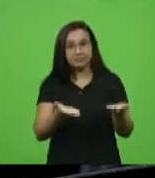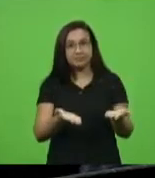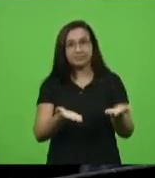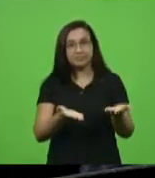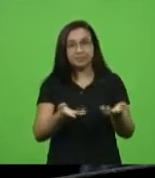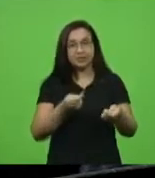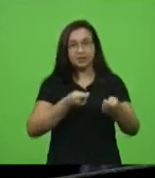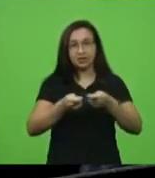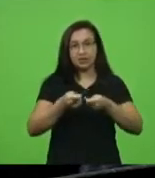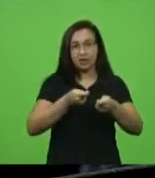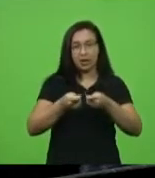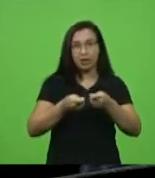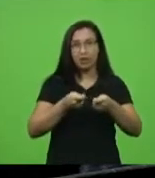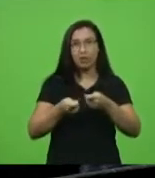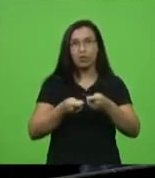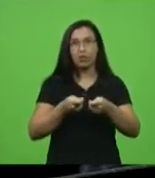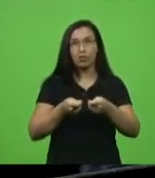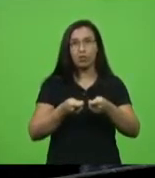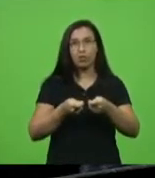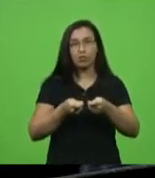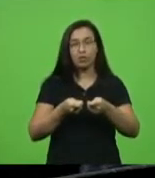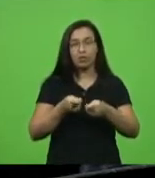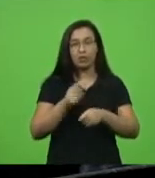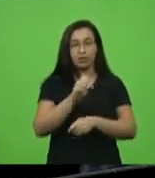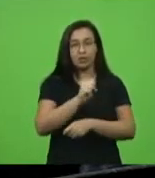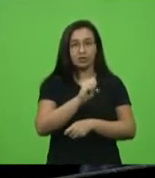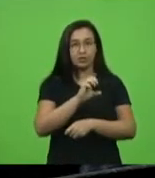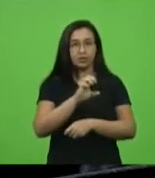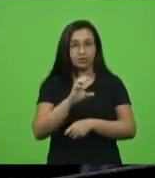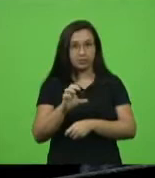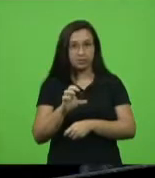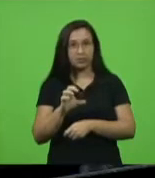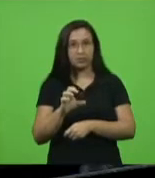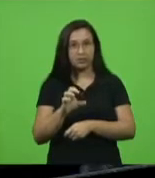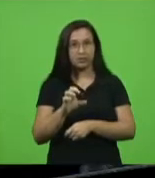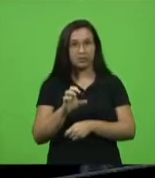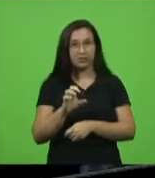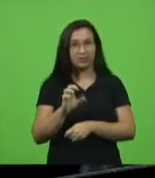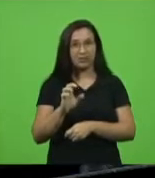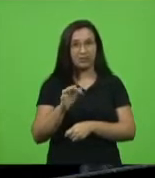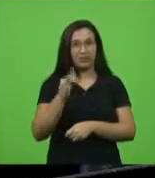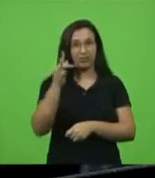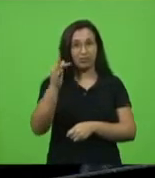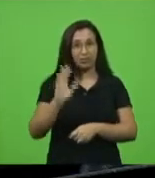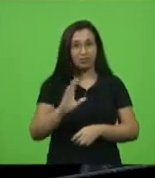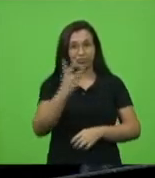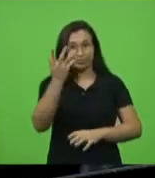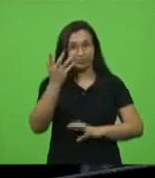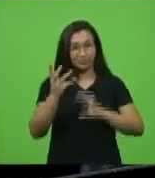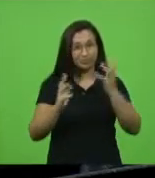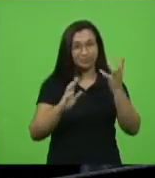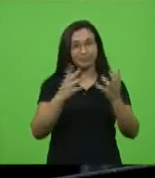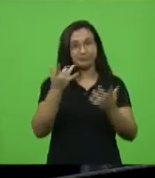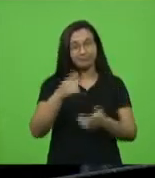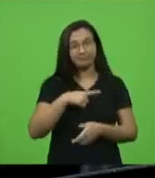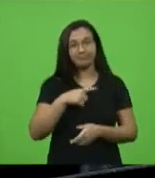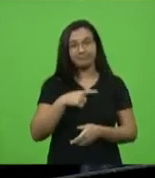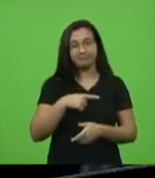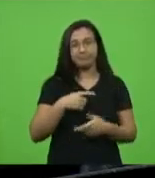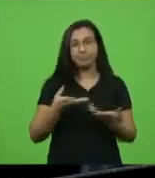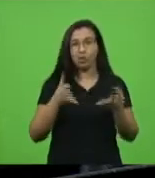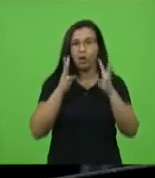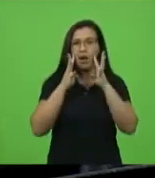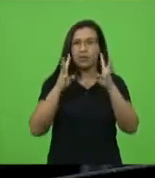econômica do nosso Estado, em razão de tudo que ainda vamos viver. O momento exige uma atenção redobrada